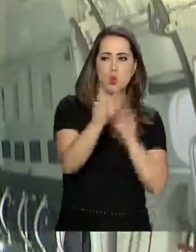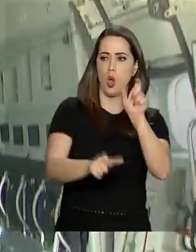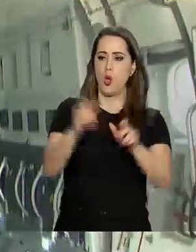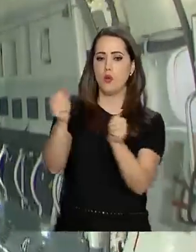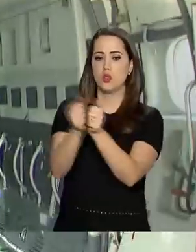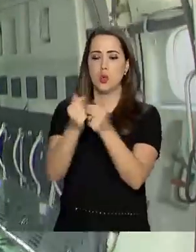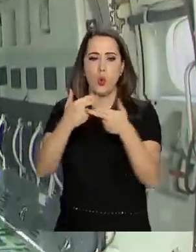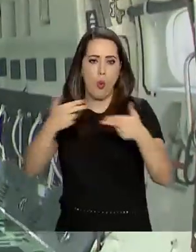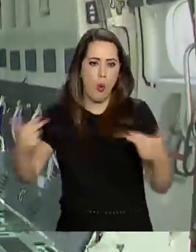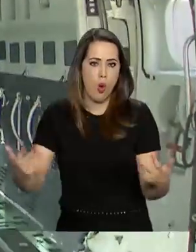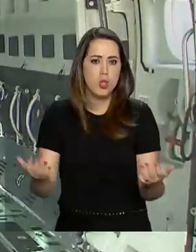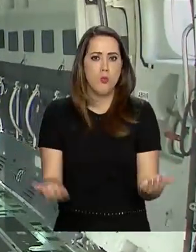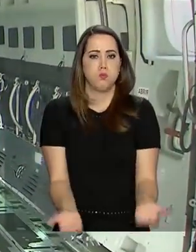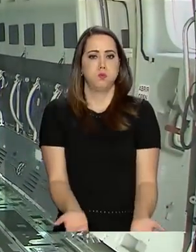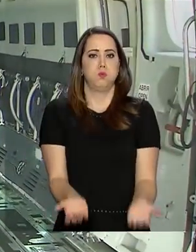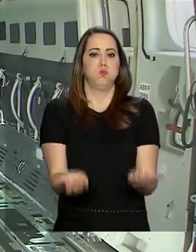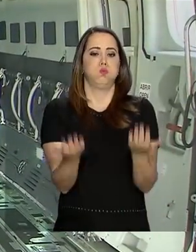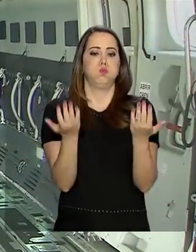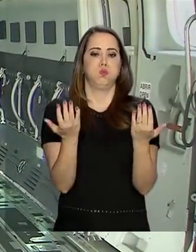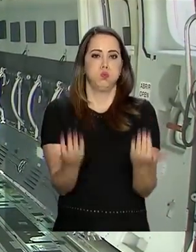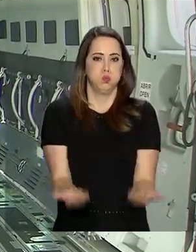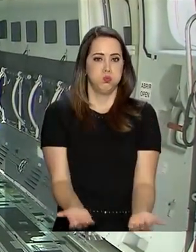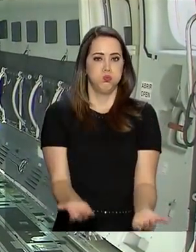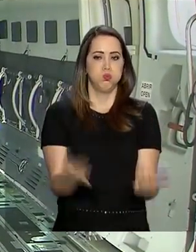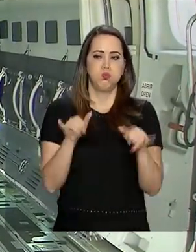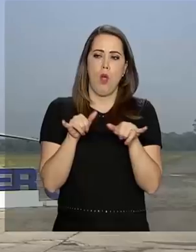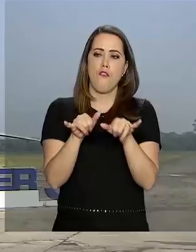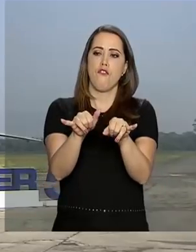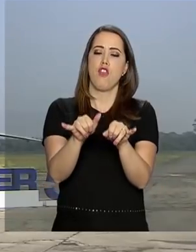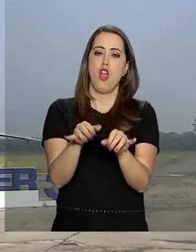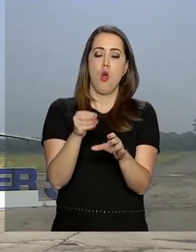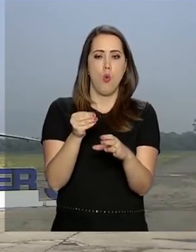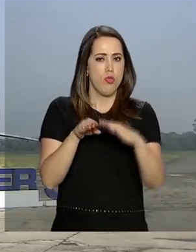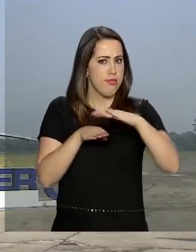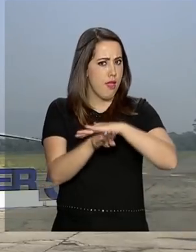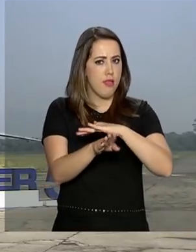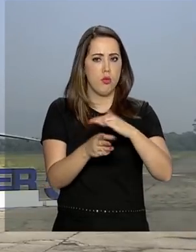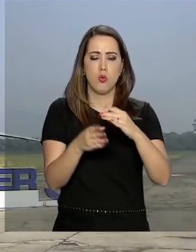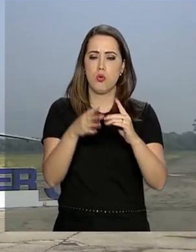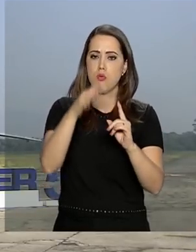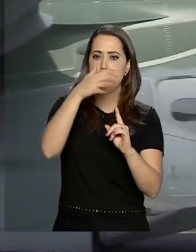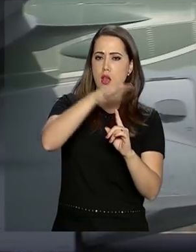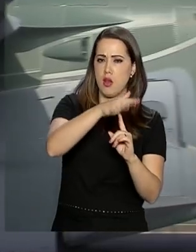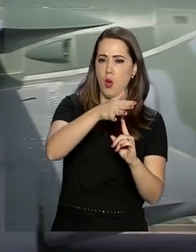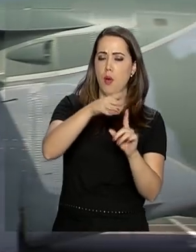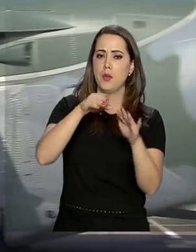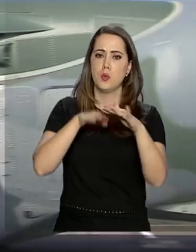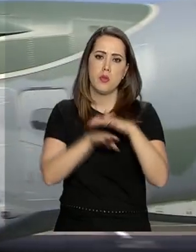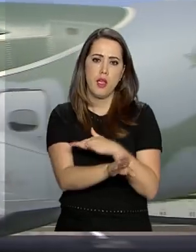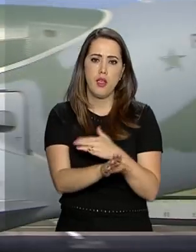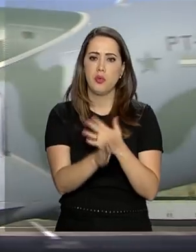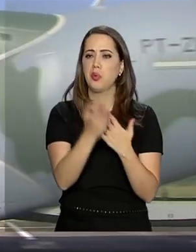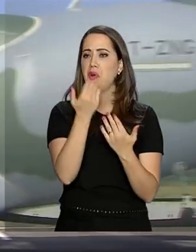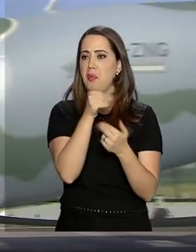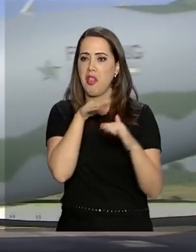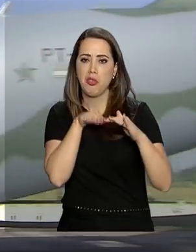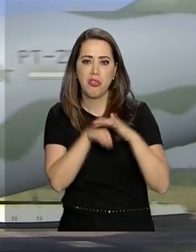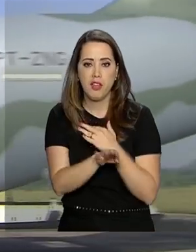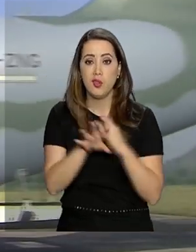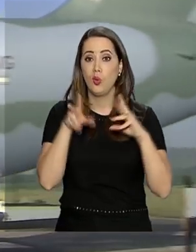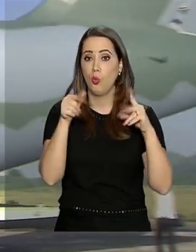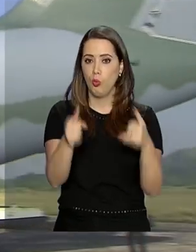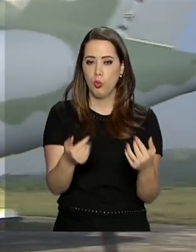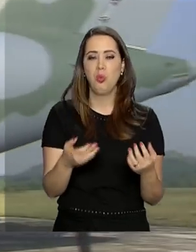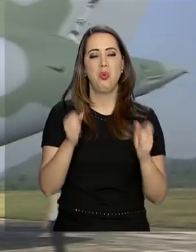veículos blindados, aviões desmontados, helicópteros, armamentos e mantimentos podem ser transportados no